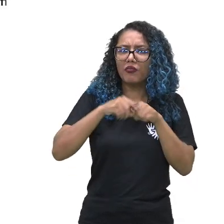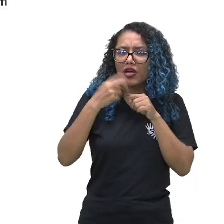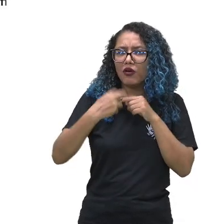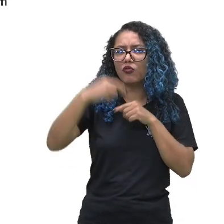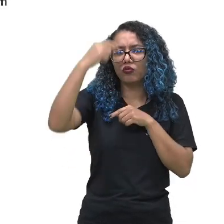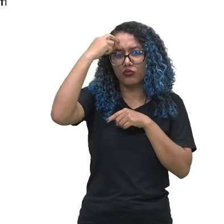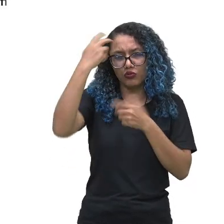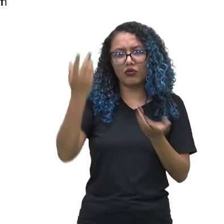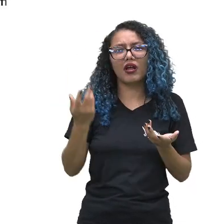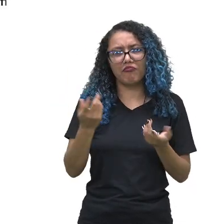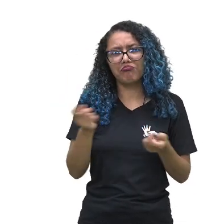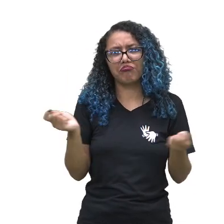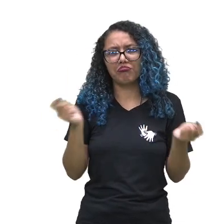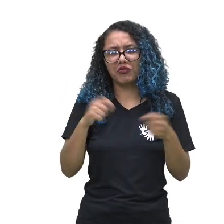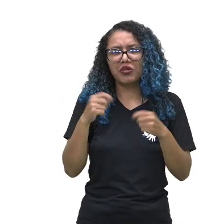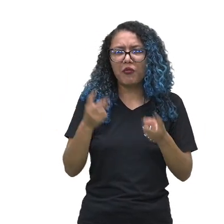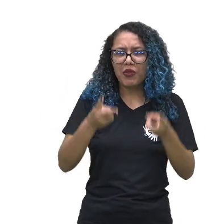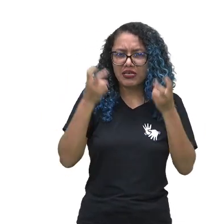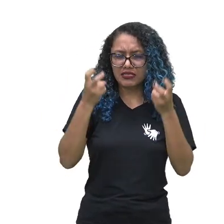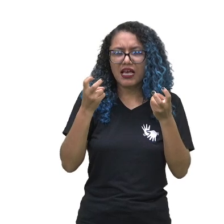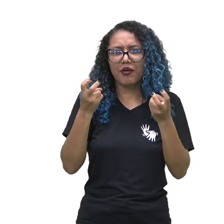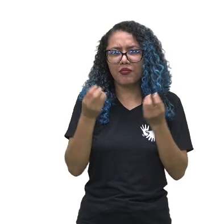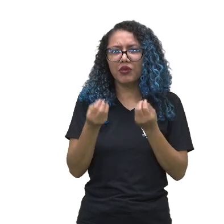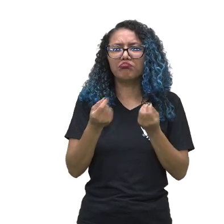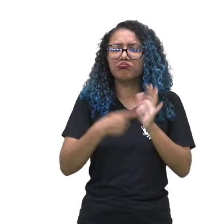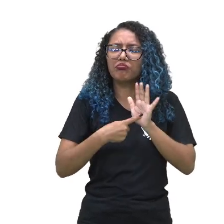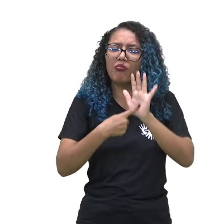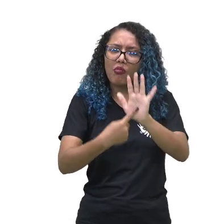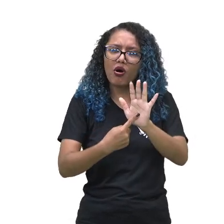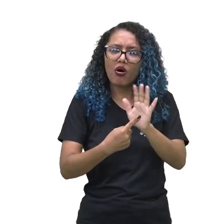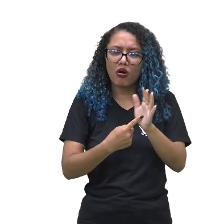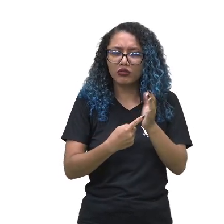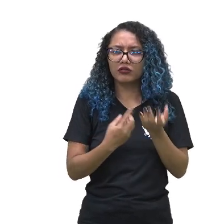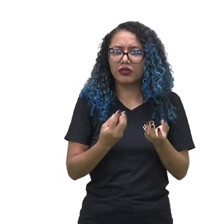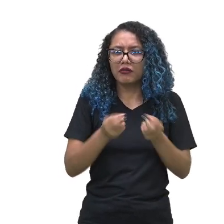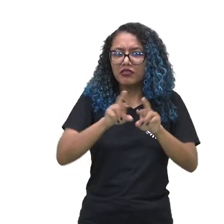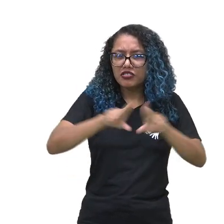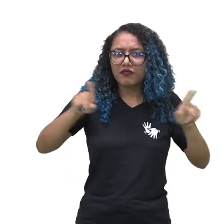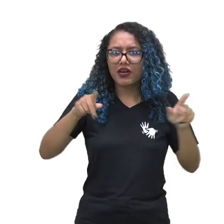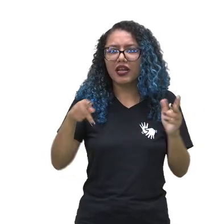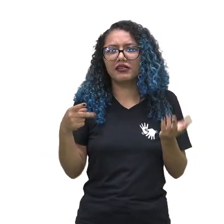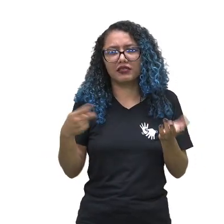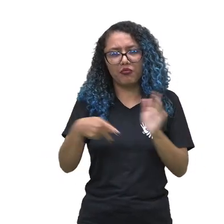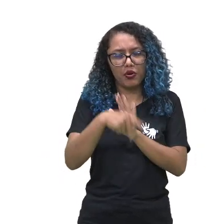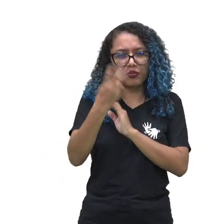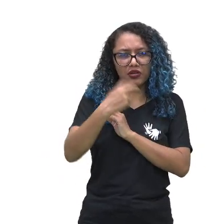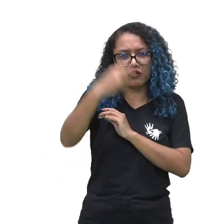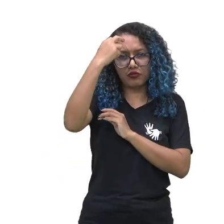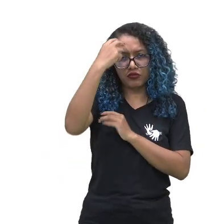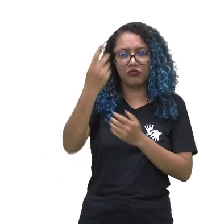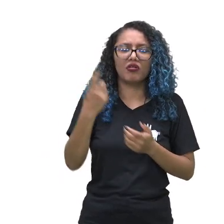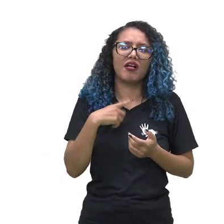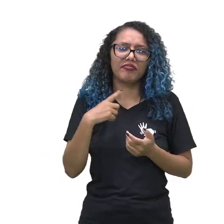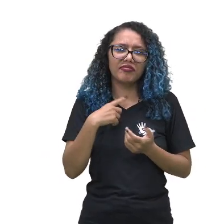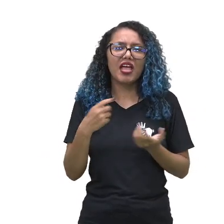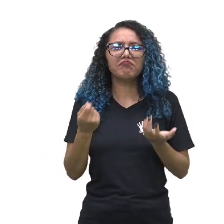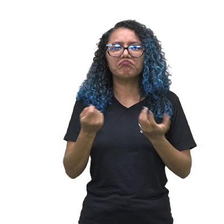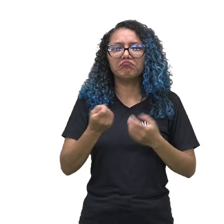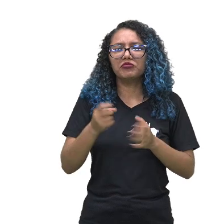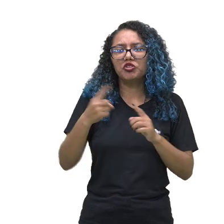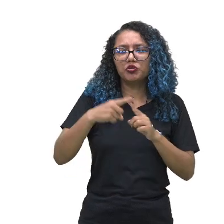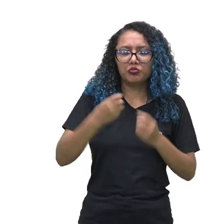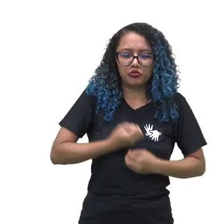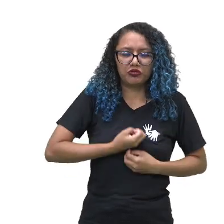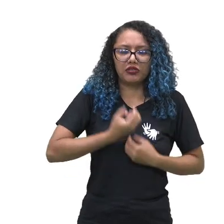também, ela consegue diferenciar a formação cultural através de diversas